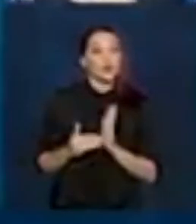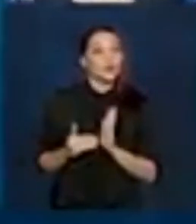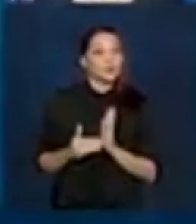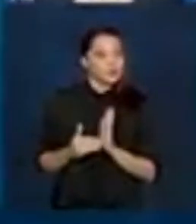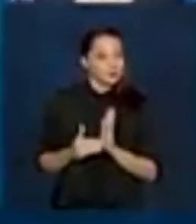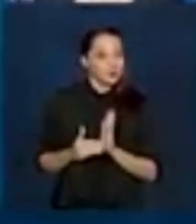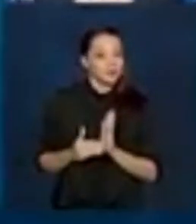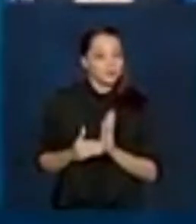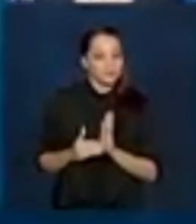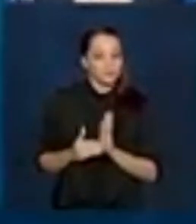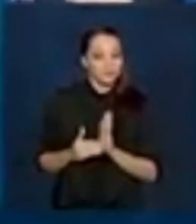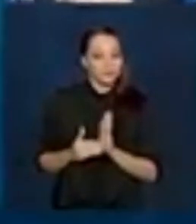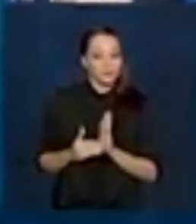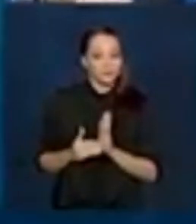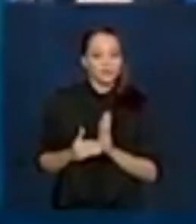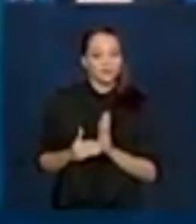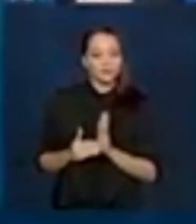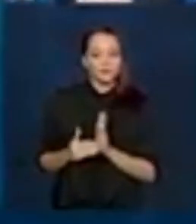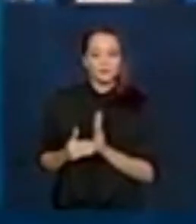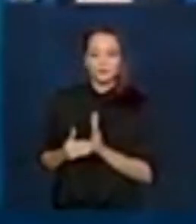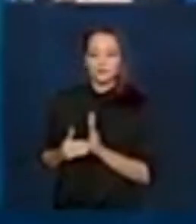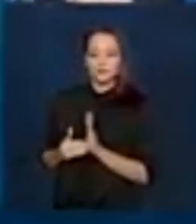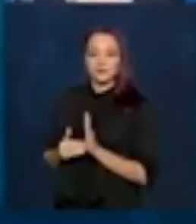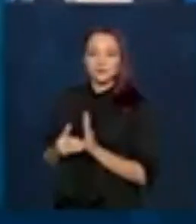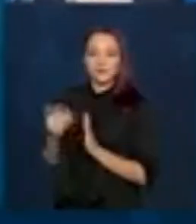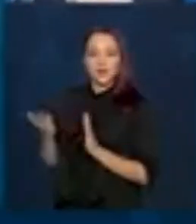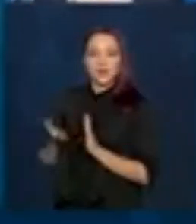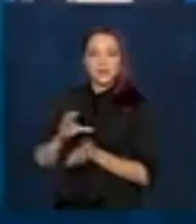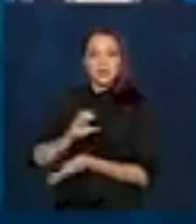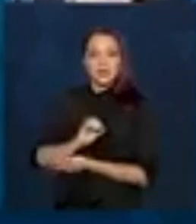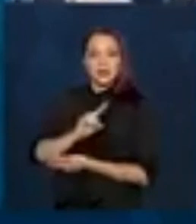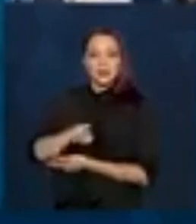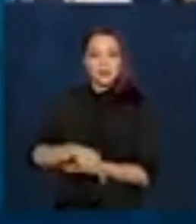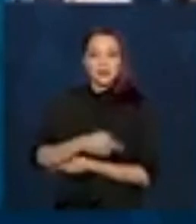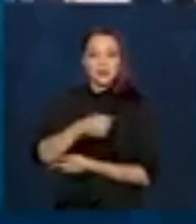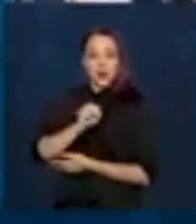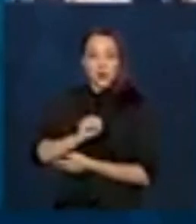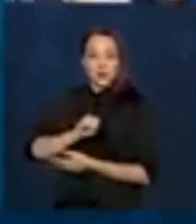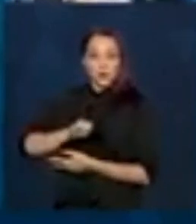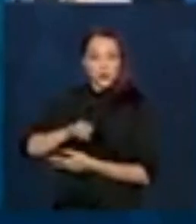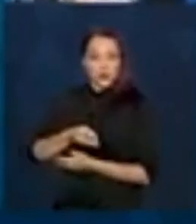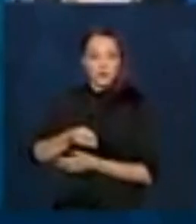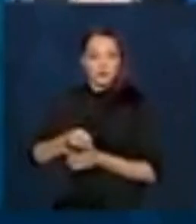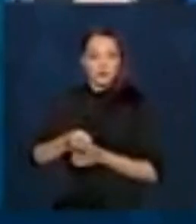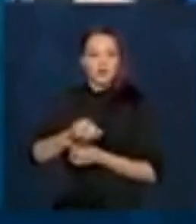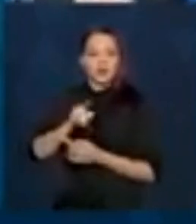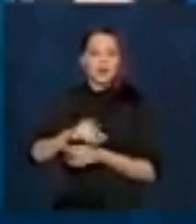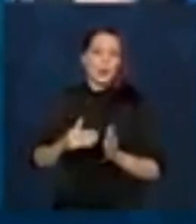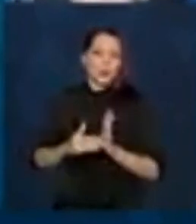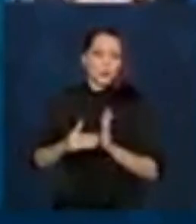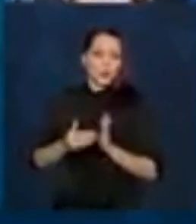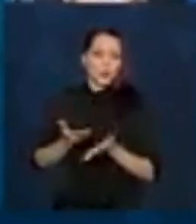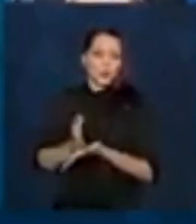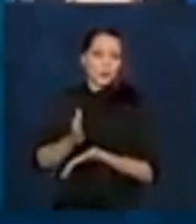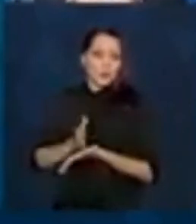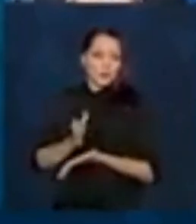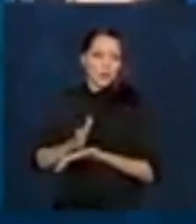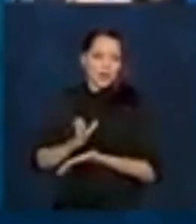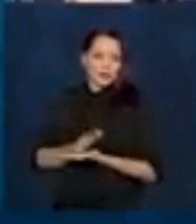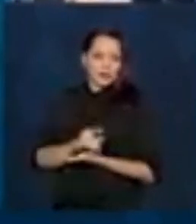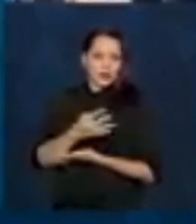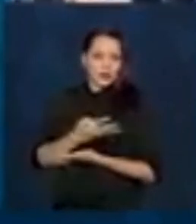ciclo é para 0,8 milhão, que é basicamente os últimos que foram aprovados, esses